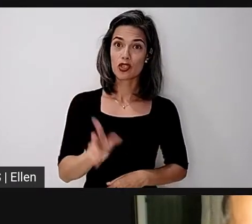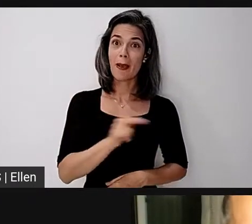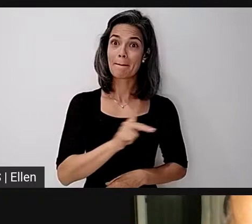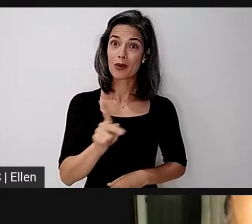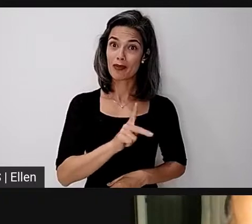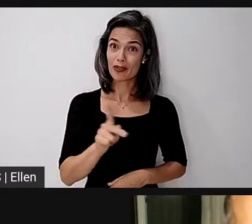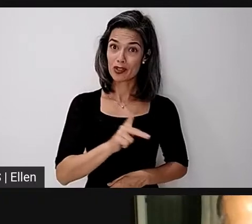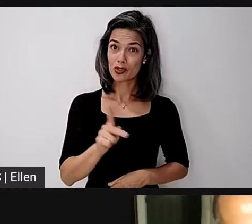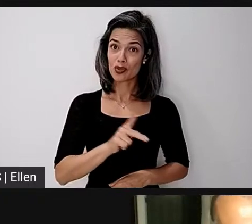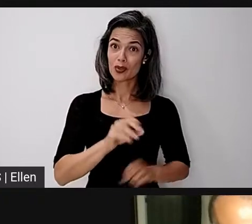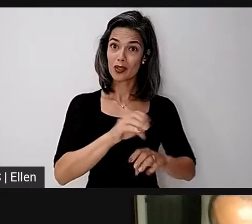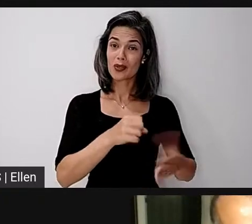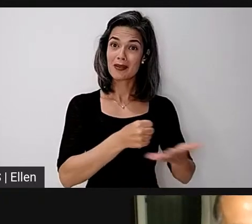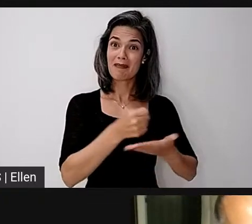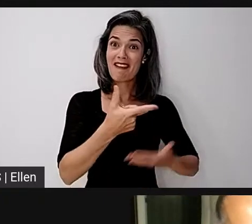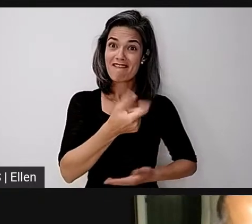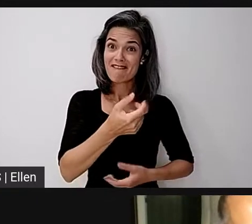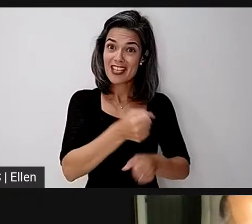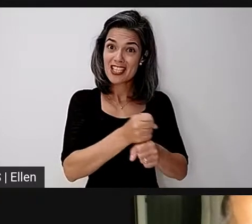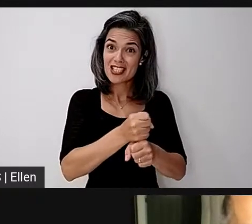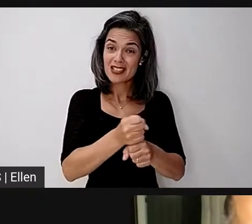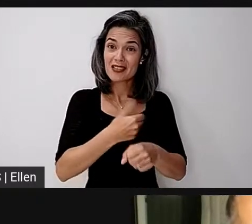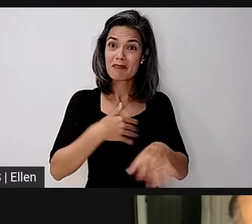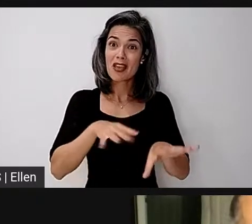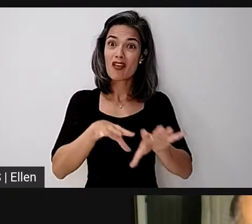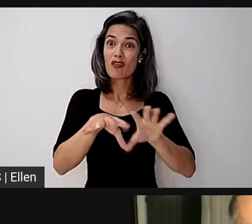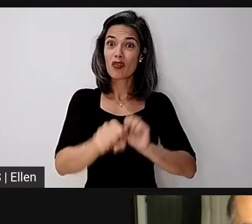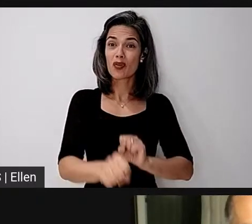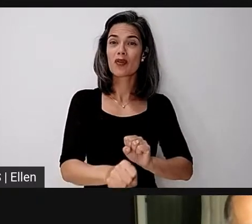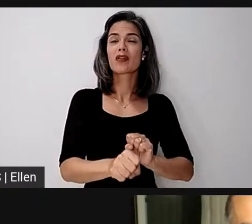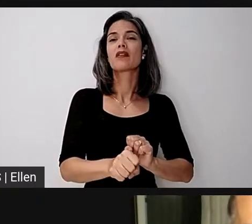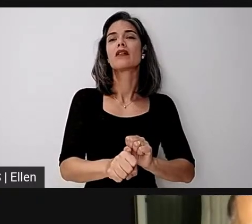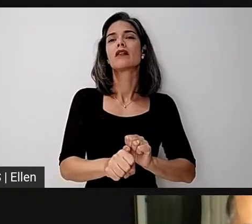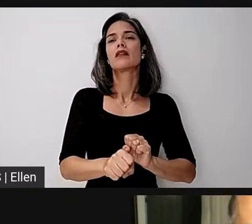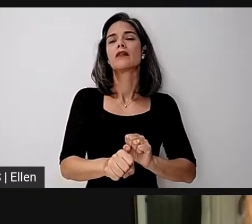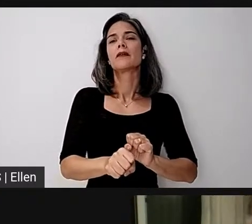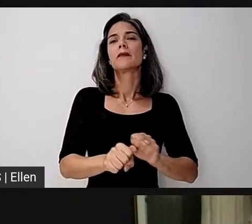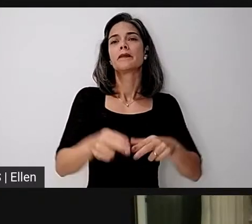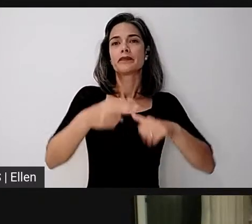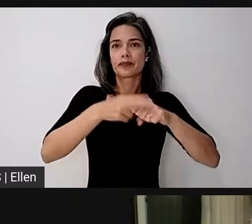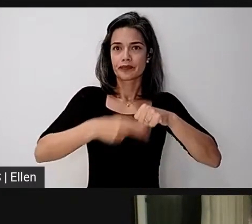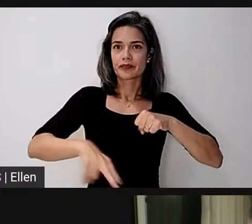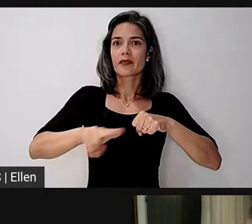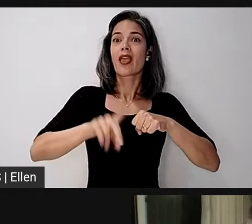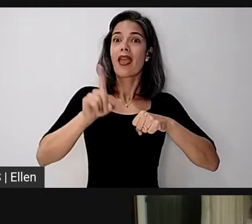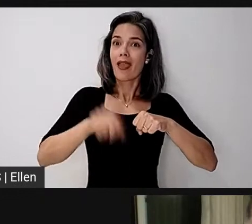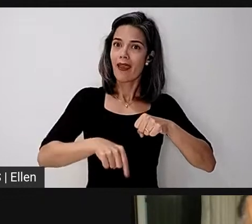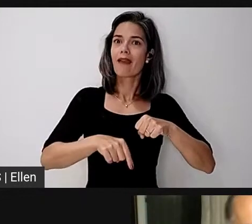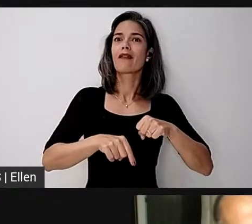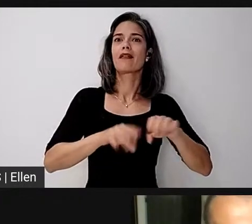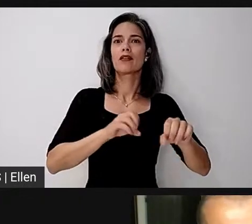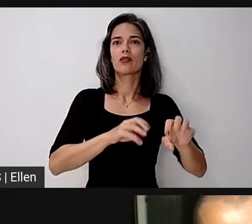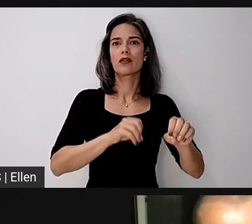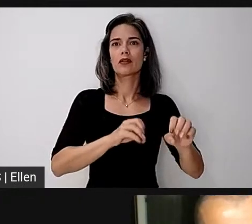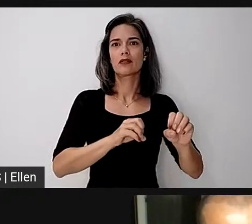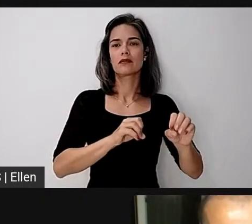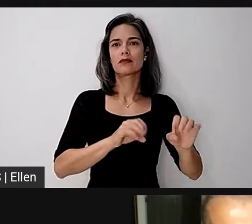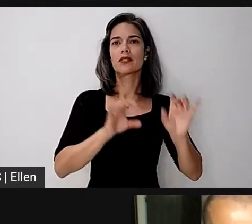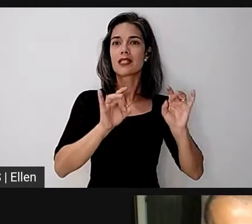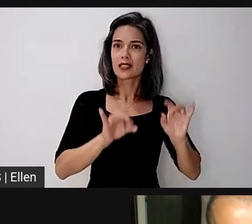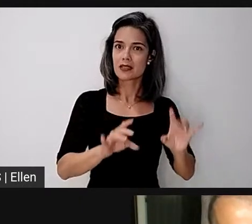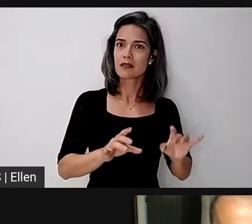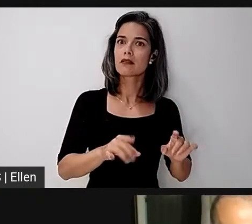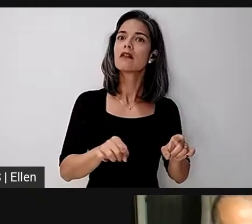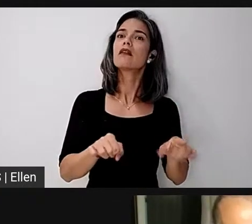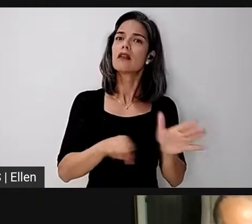anos e eu sou formado, a minha habilitação pela Universidade Federal do Espírito Santo é em educação especial. E hoje eu sou pesquisador também